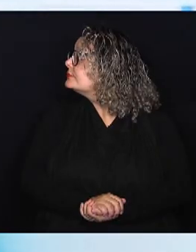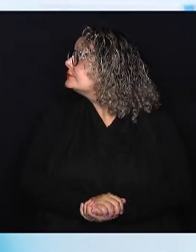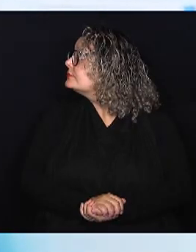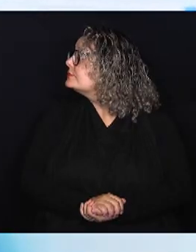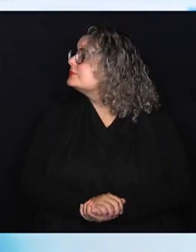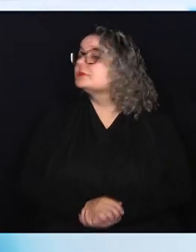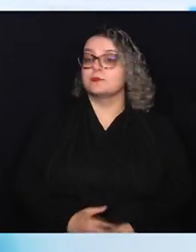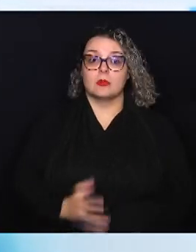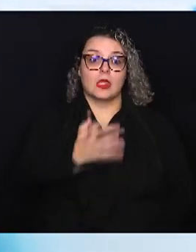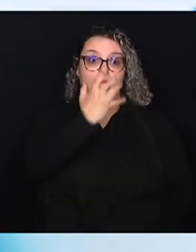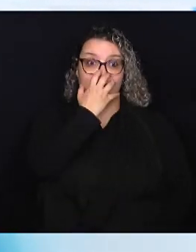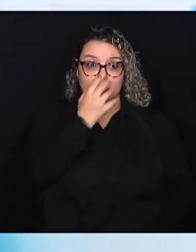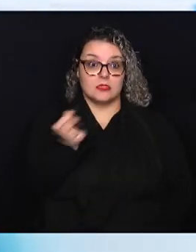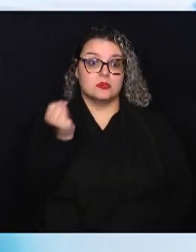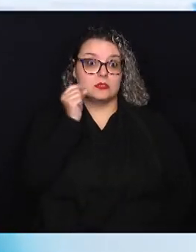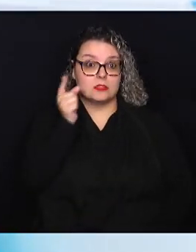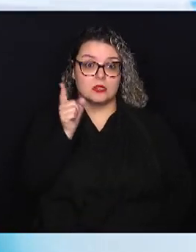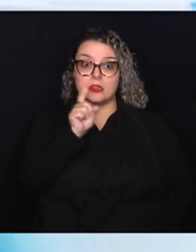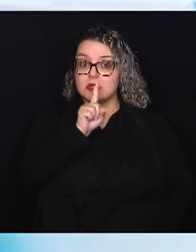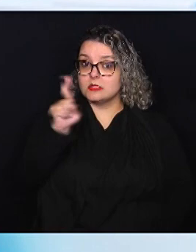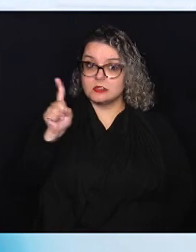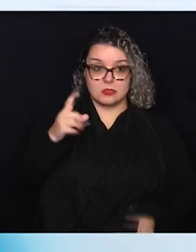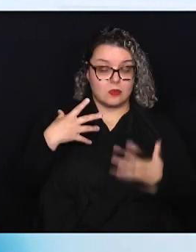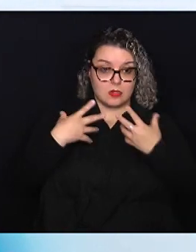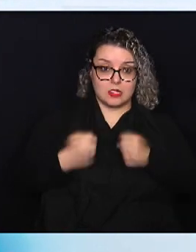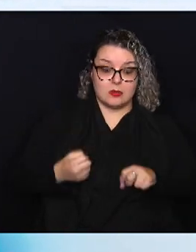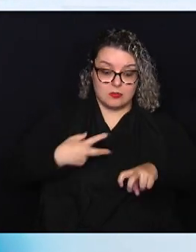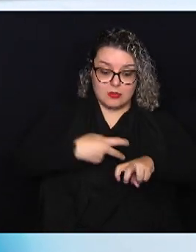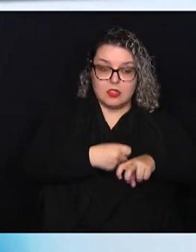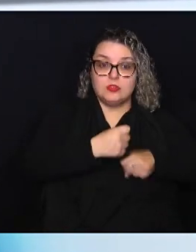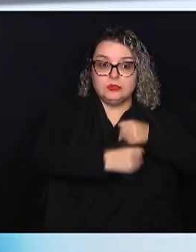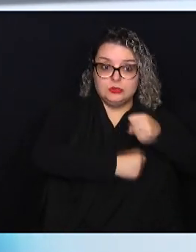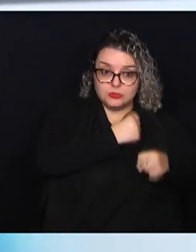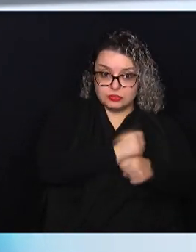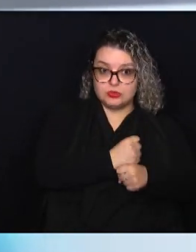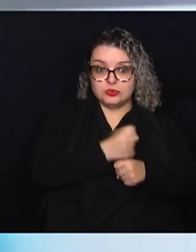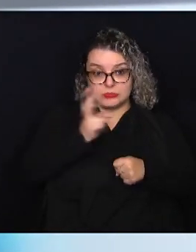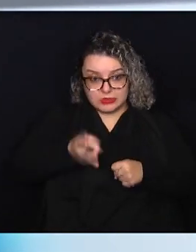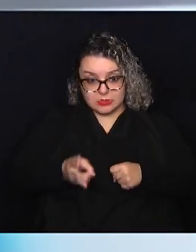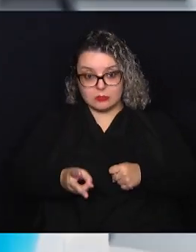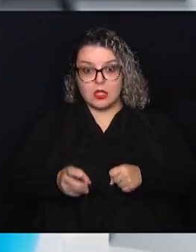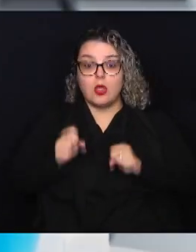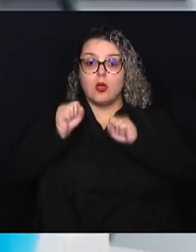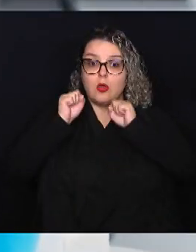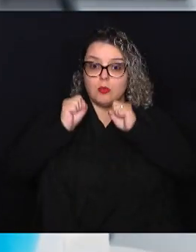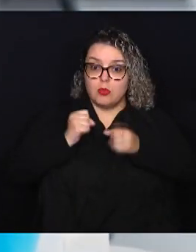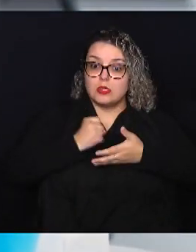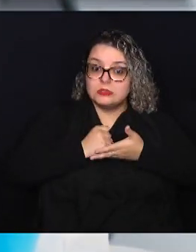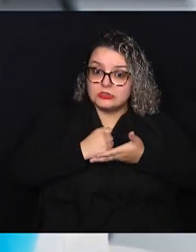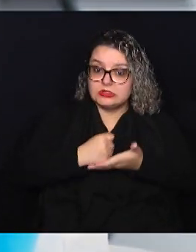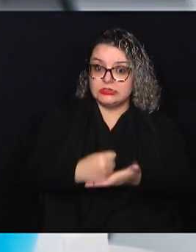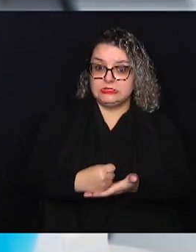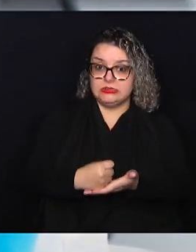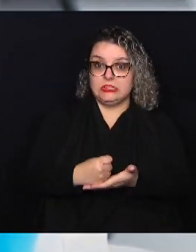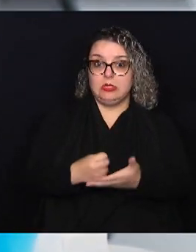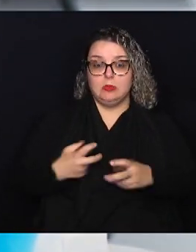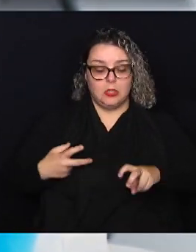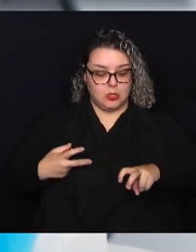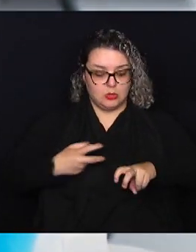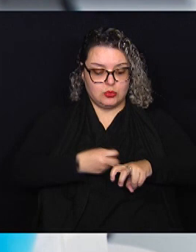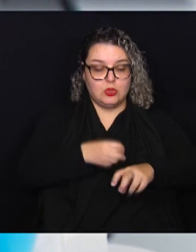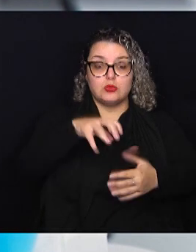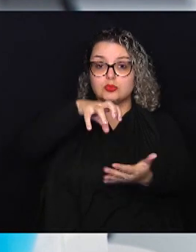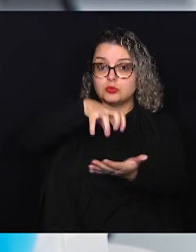Cães e gatos que não receberam a dose anual de vacina antirrábica podem ser levados para a imunização no